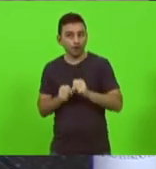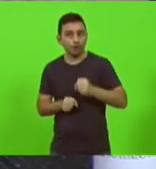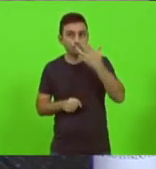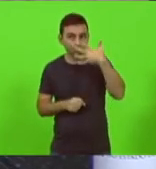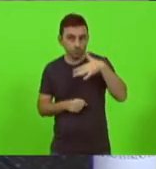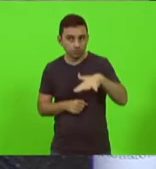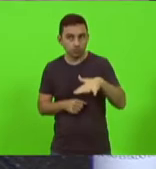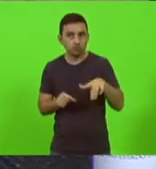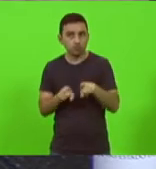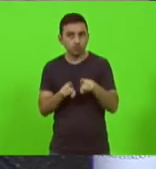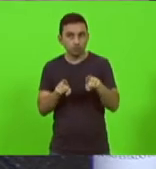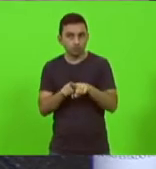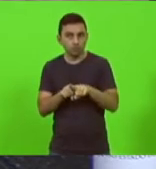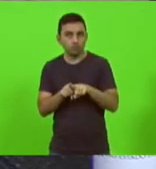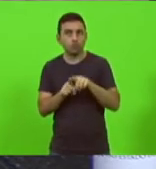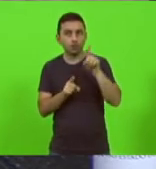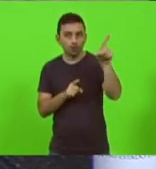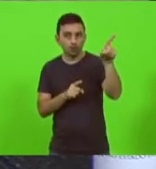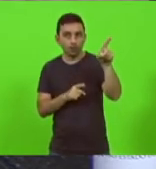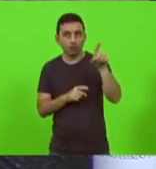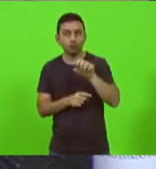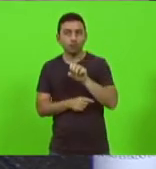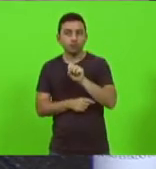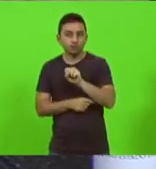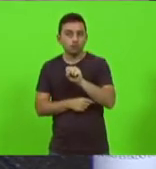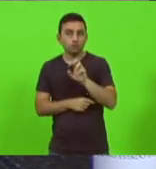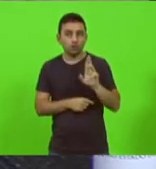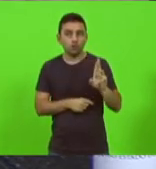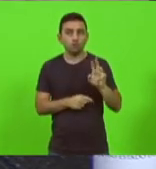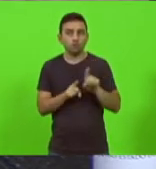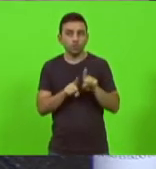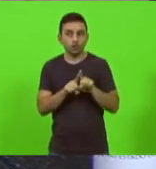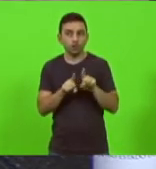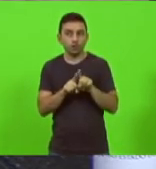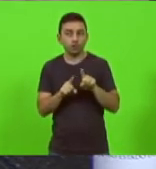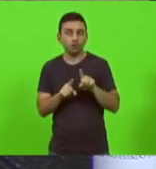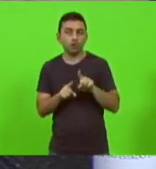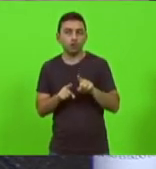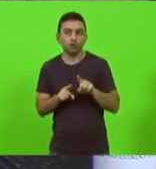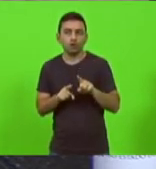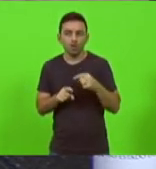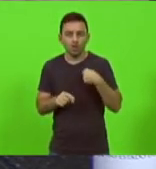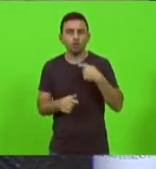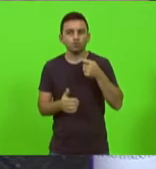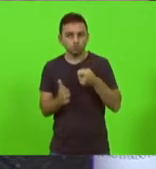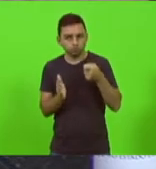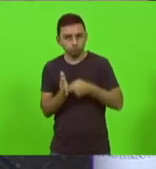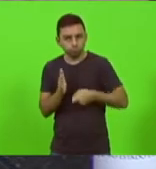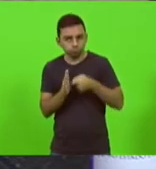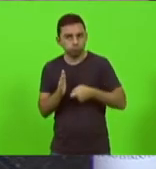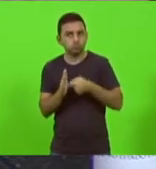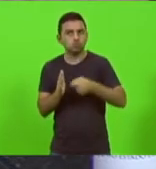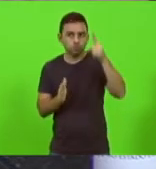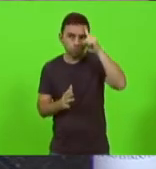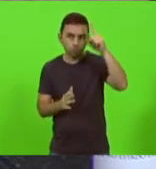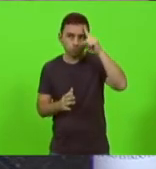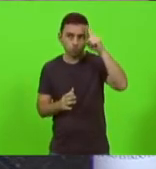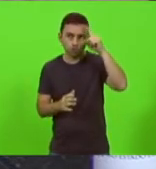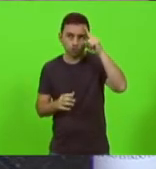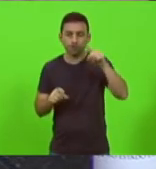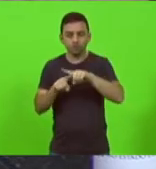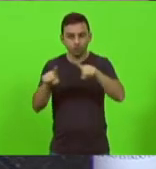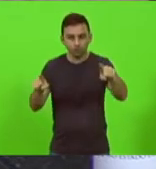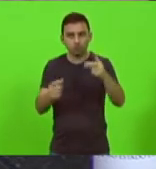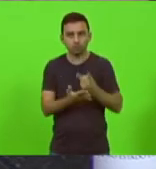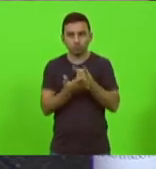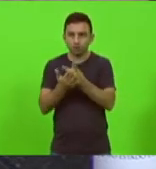hospital governador Celso Ramos ele falou que vai ajudar então eu vou cobrá-lo diariamente em relação a isso e vou levar todos os pacientes para o senhor